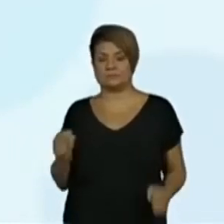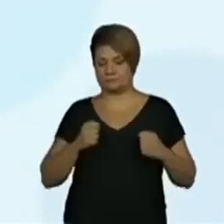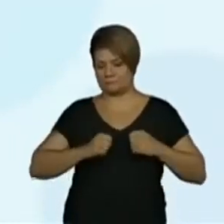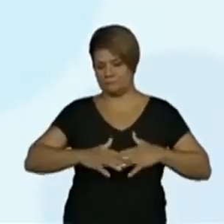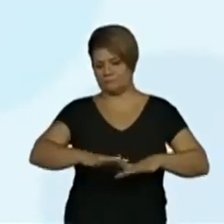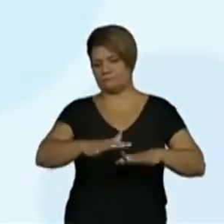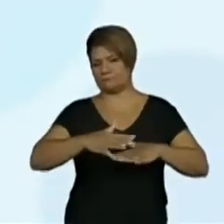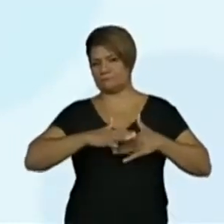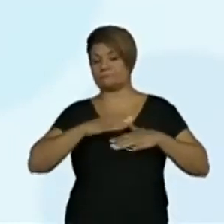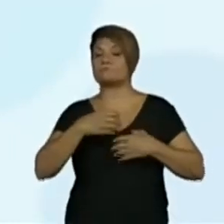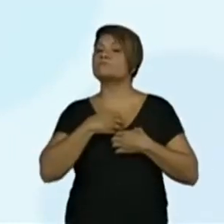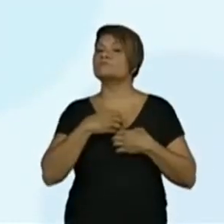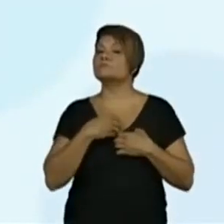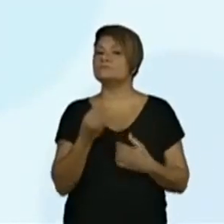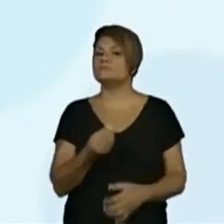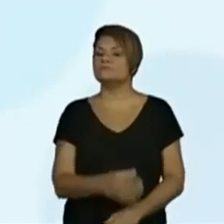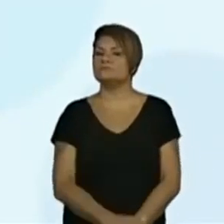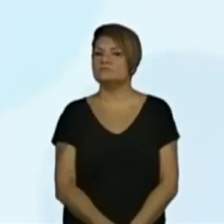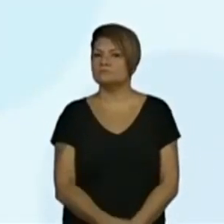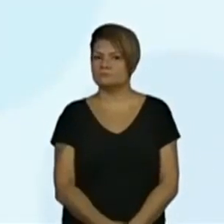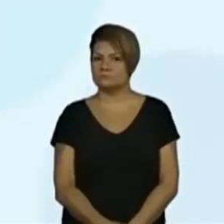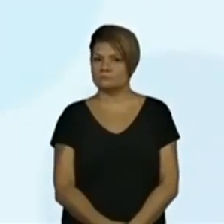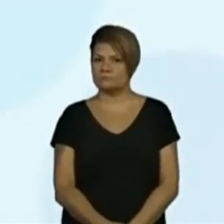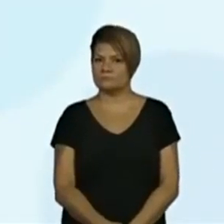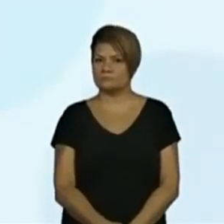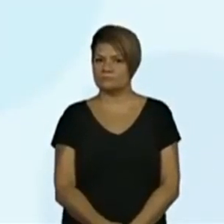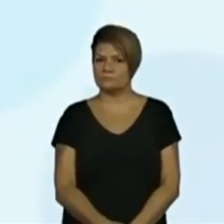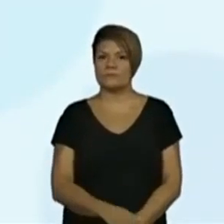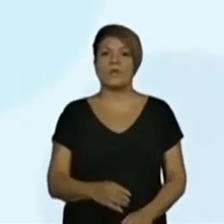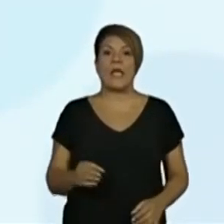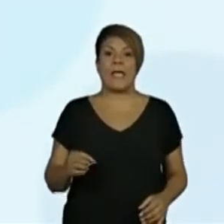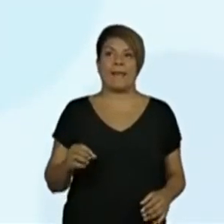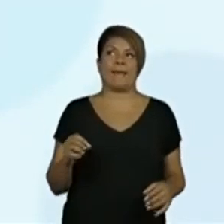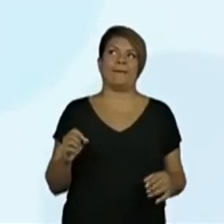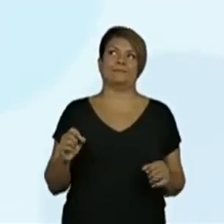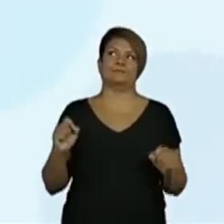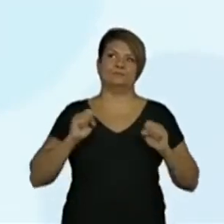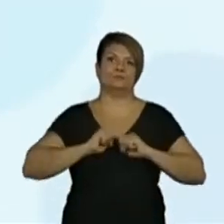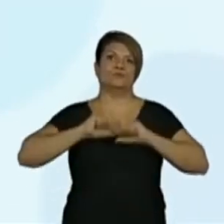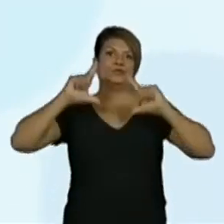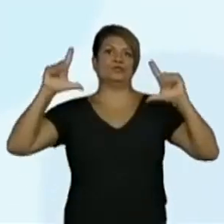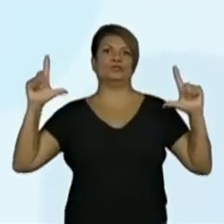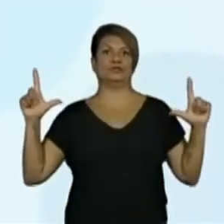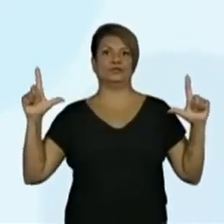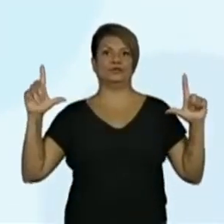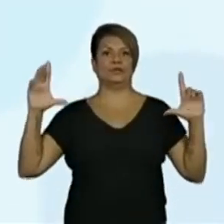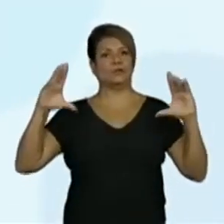lago. De que forma? É dia, é noite.